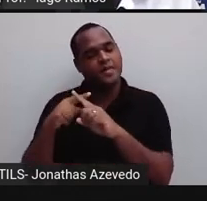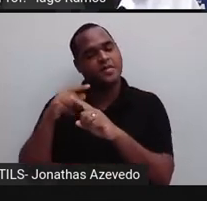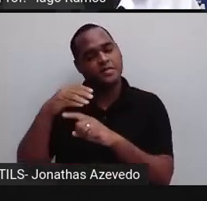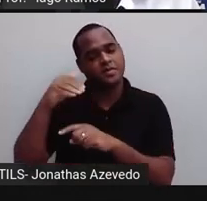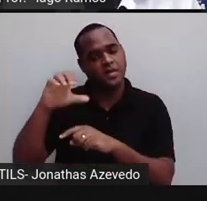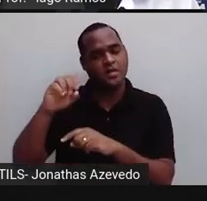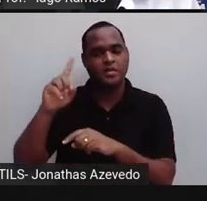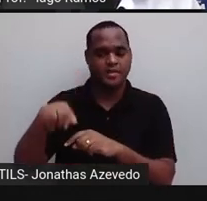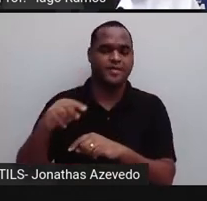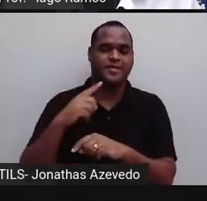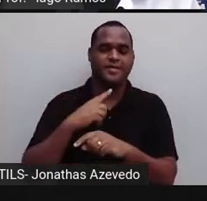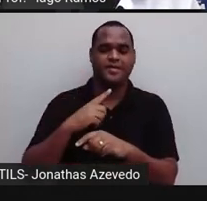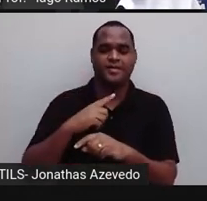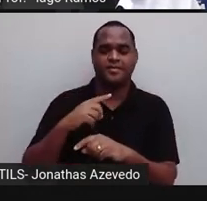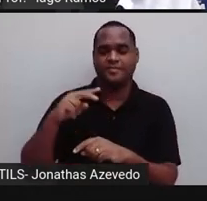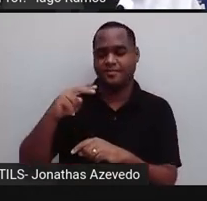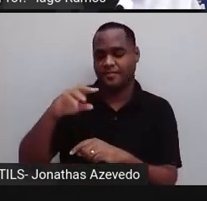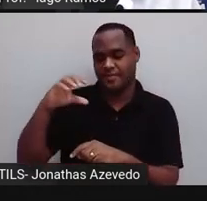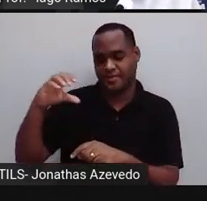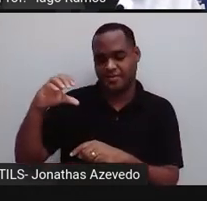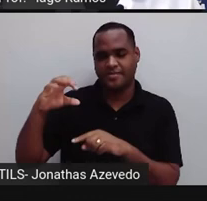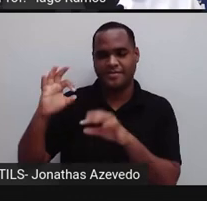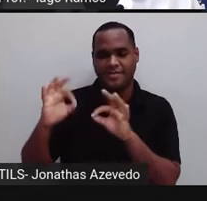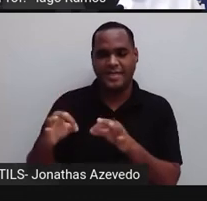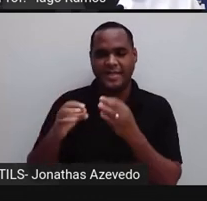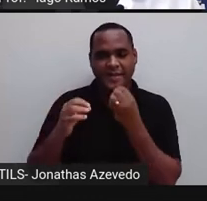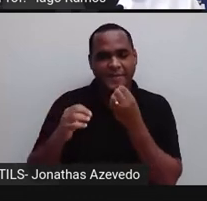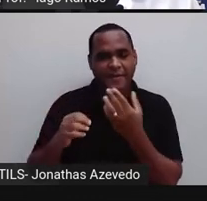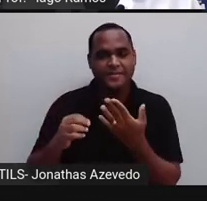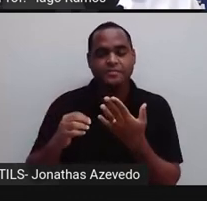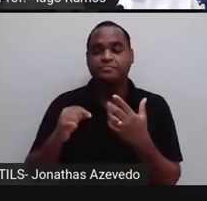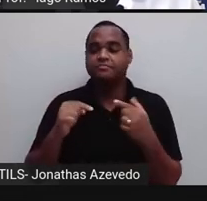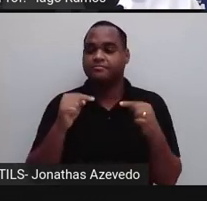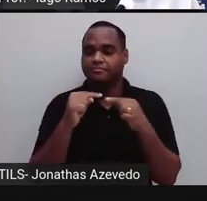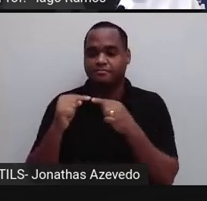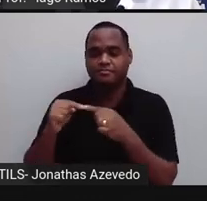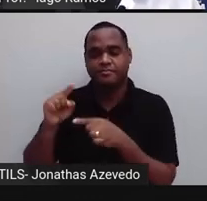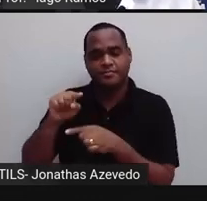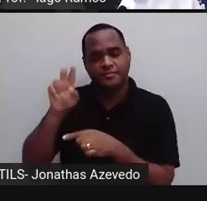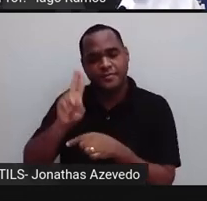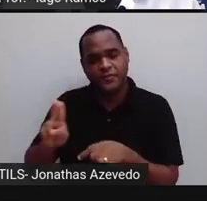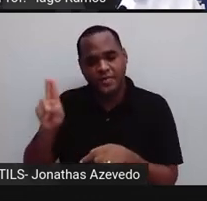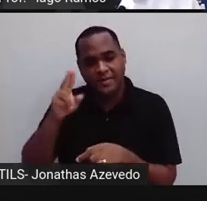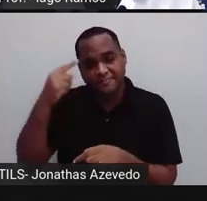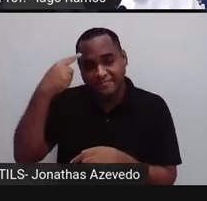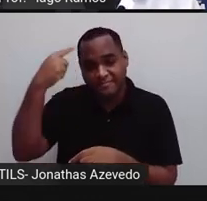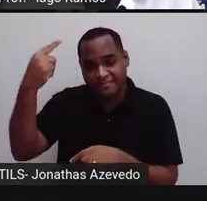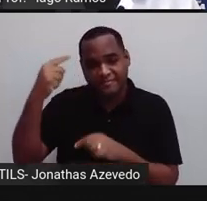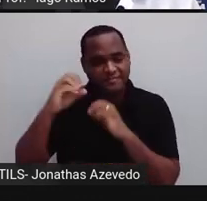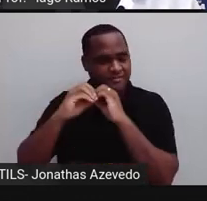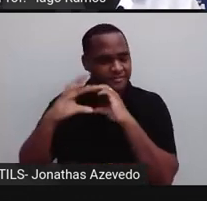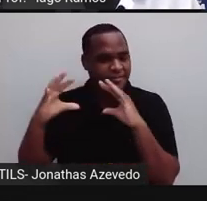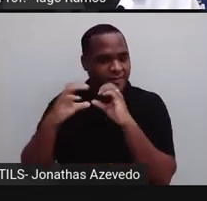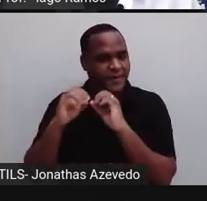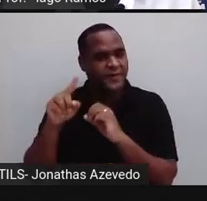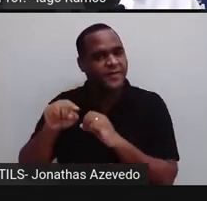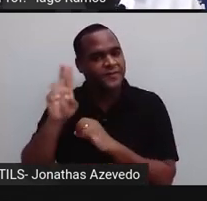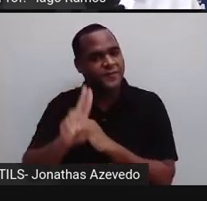científica, tá? Bom, e aí a gente vai usar aquela mesma ideia que a gente usou antes.